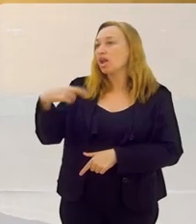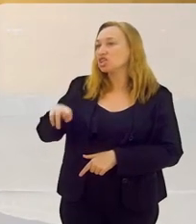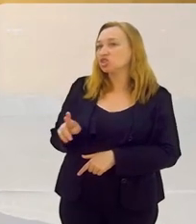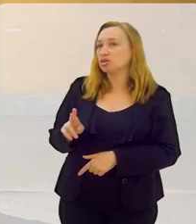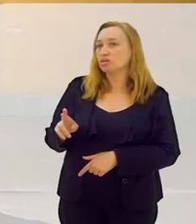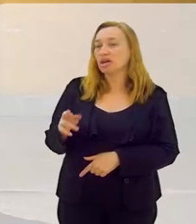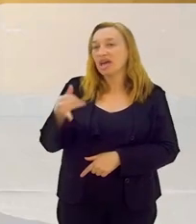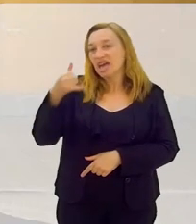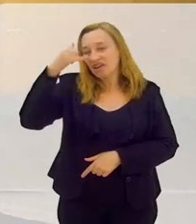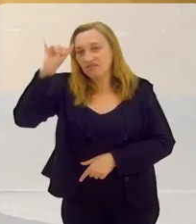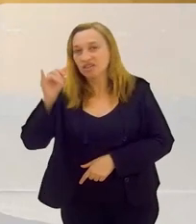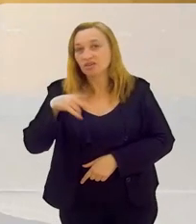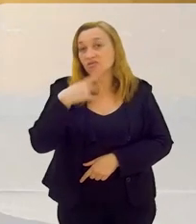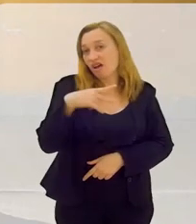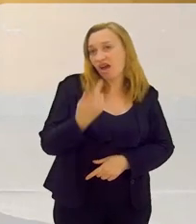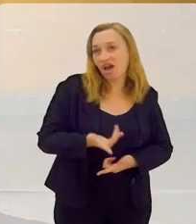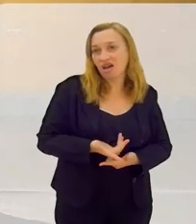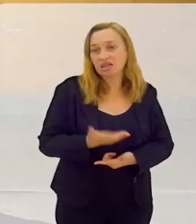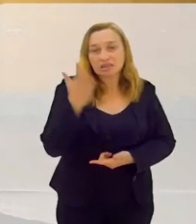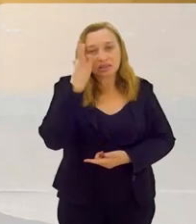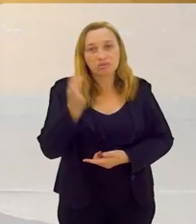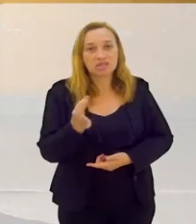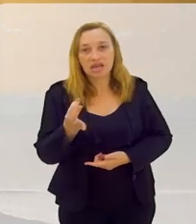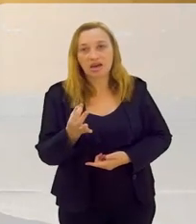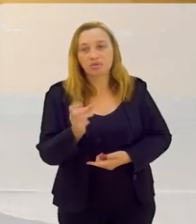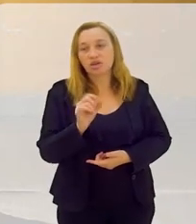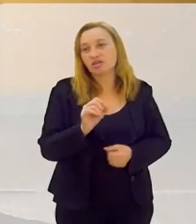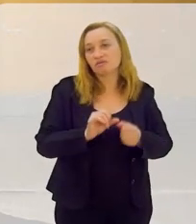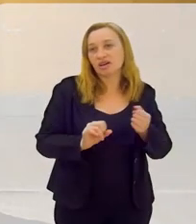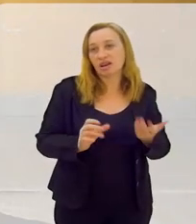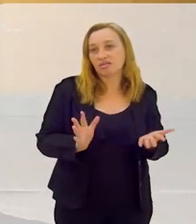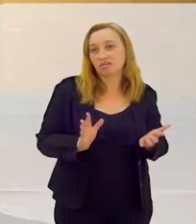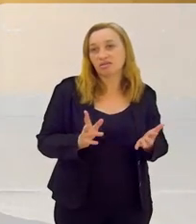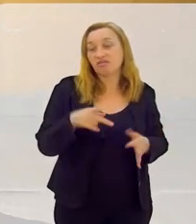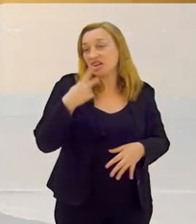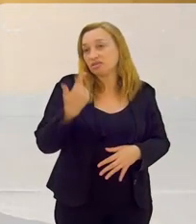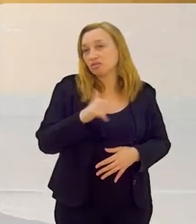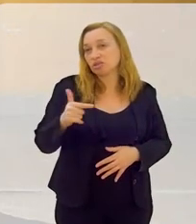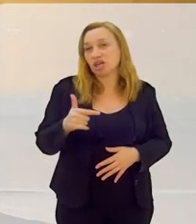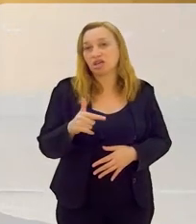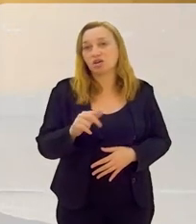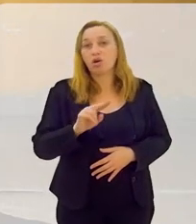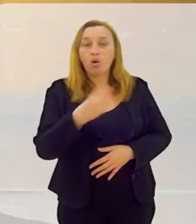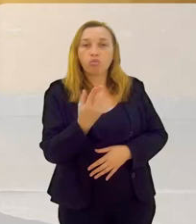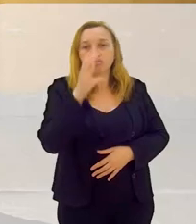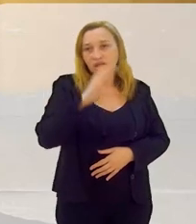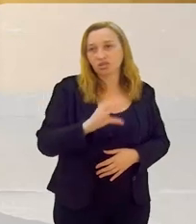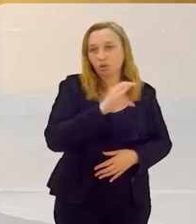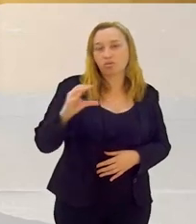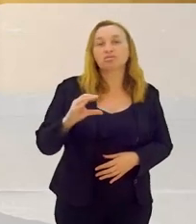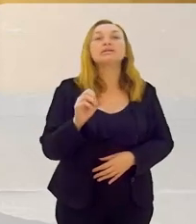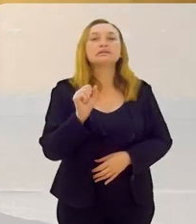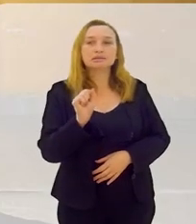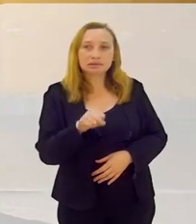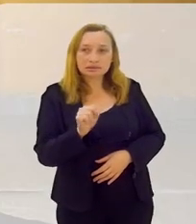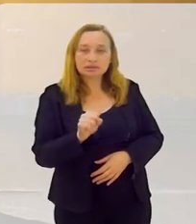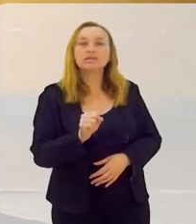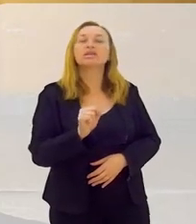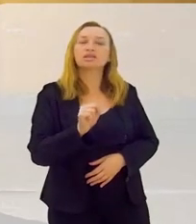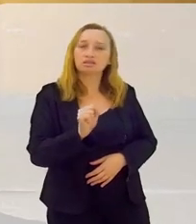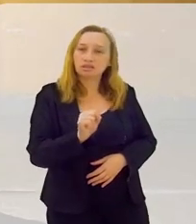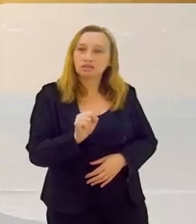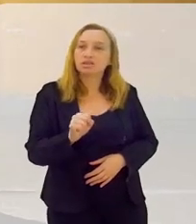religião, elas evitam dizer, elas não sabem o que elas vão dizer, preferem falar assim, ah, não tenho. O não tenho é católico. É.